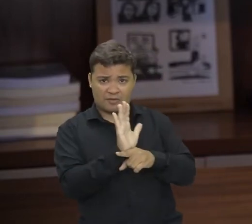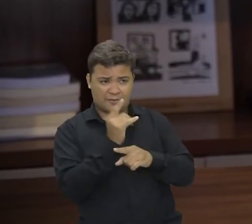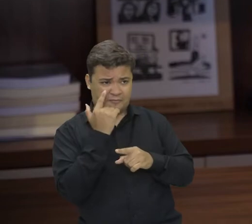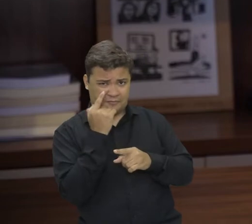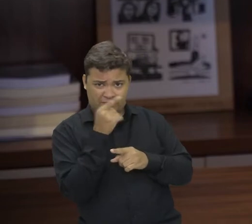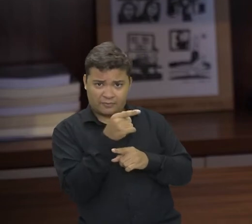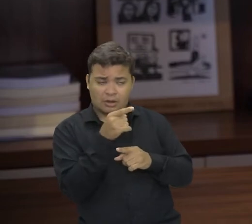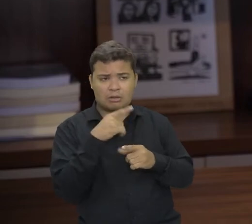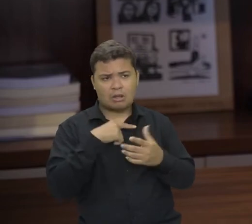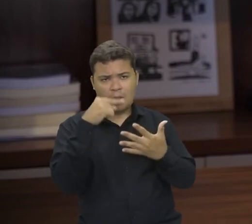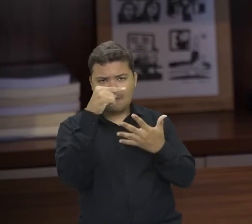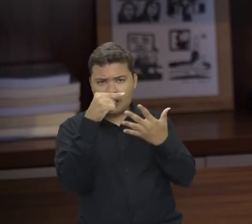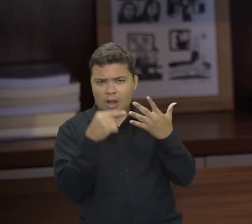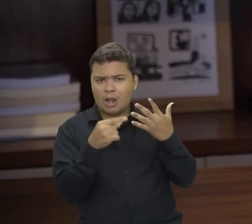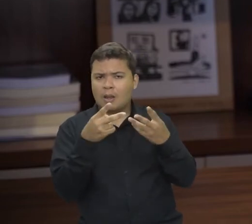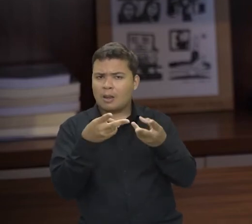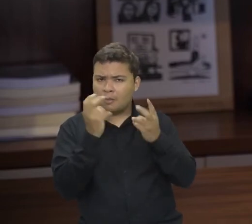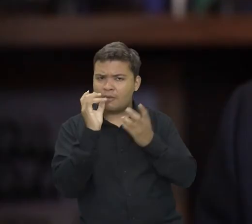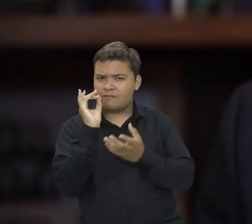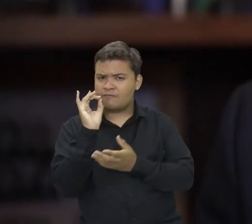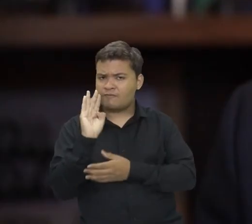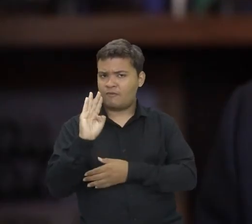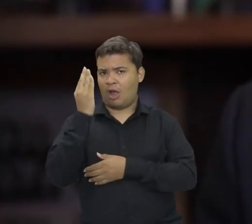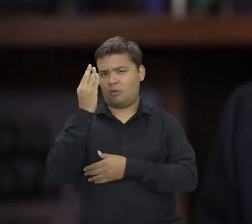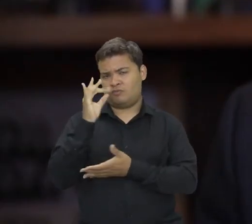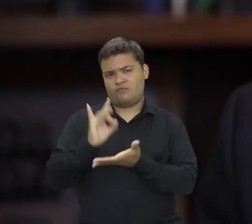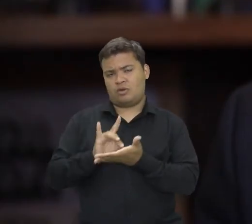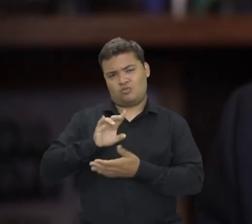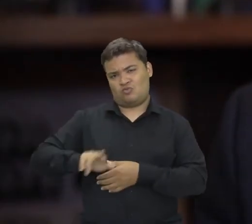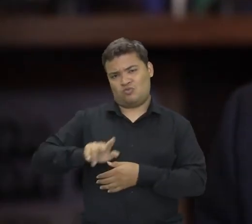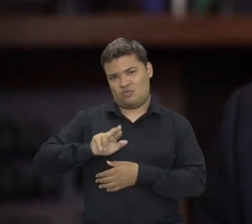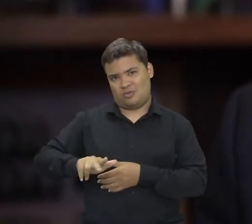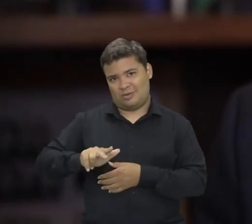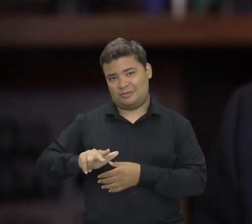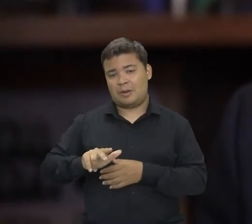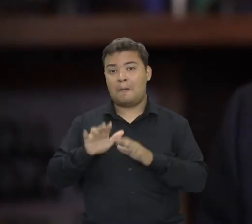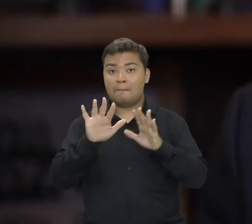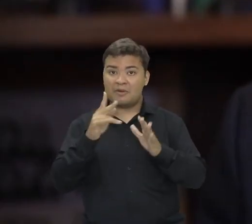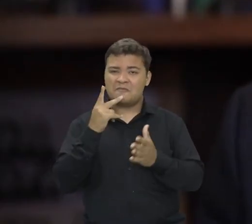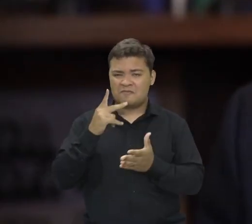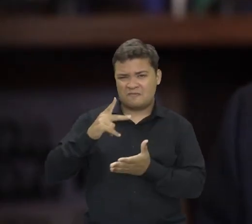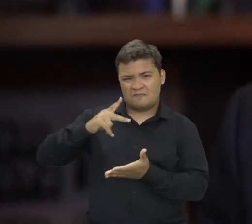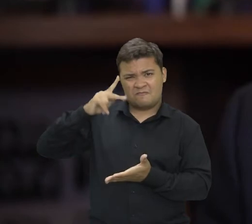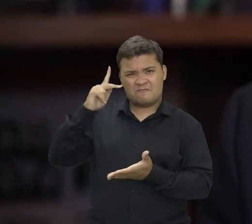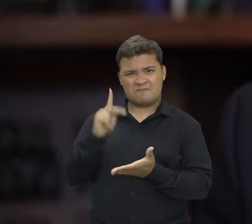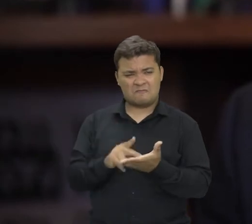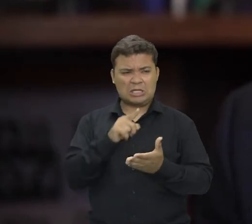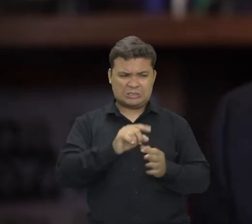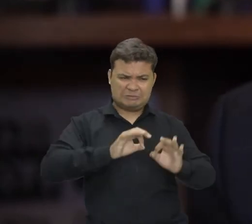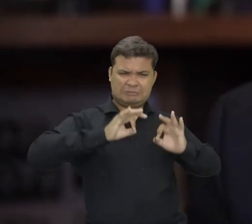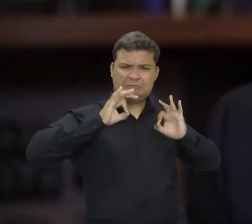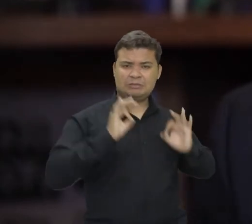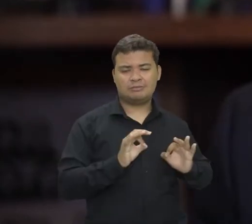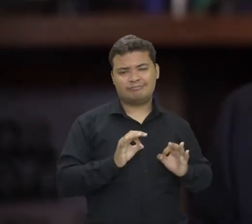que caracteriza como um vídeo não autêntico, sendo que a gente não consegue determinar explicitamente se esse vídeo é autêntico.